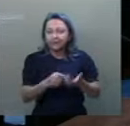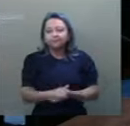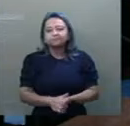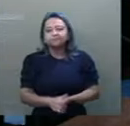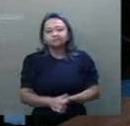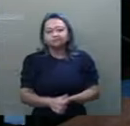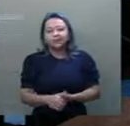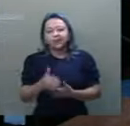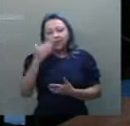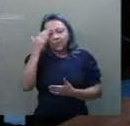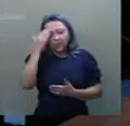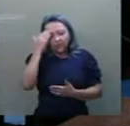senador Jean-Paul Prats.